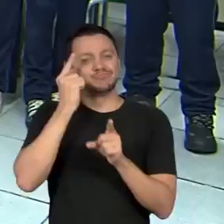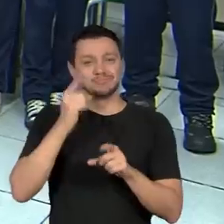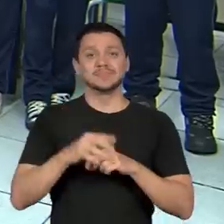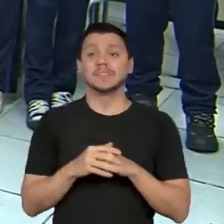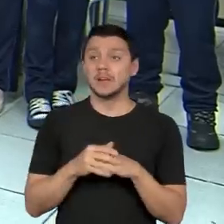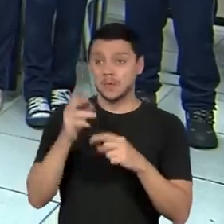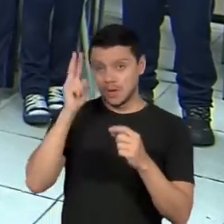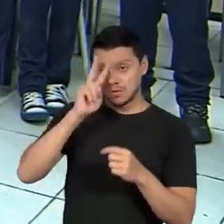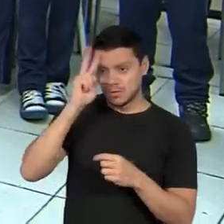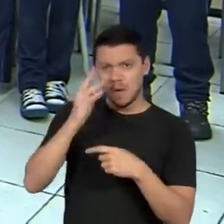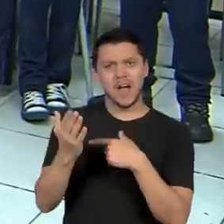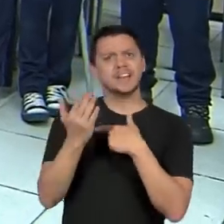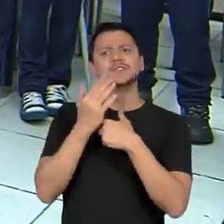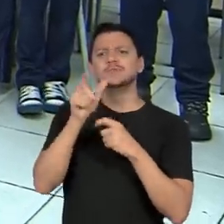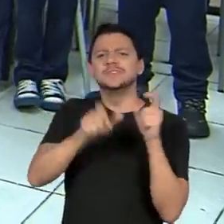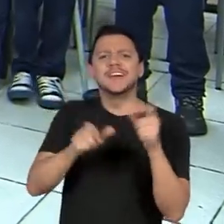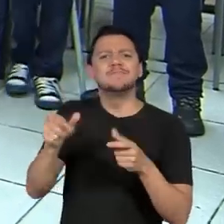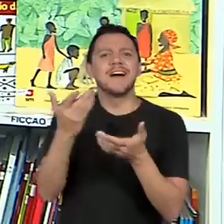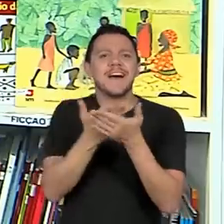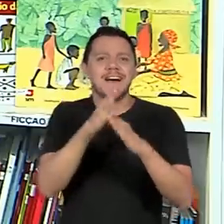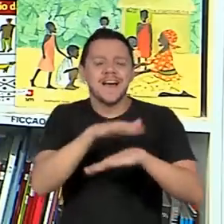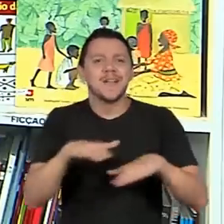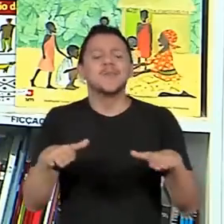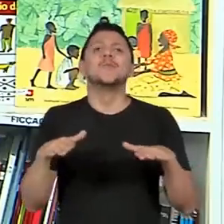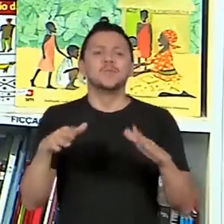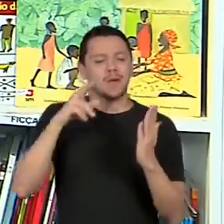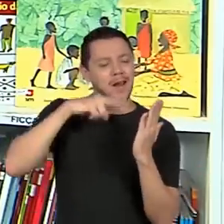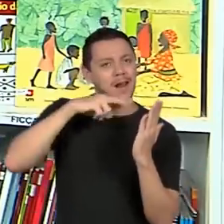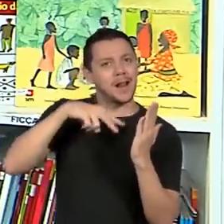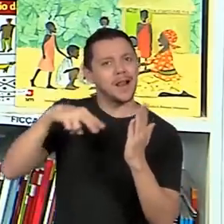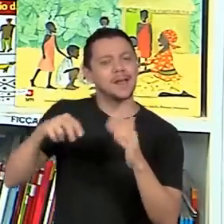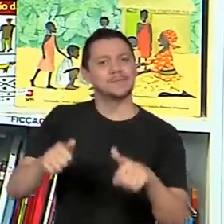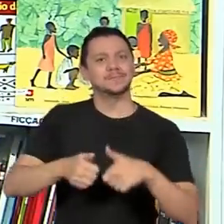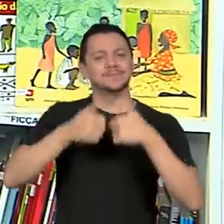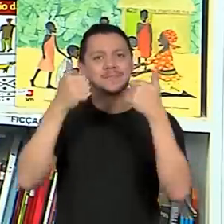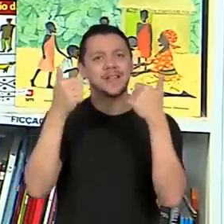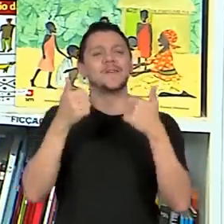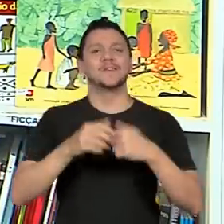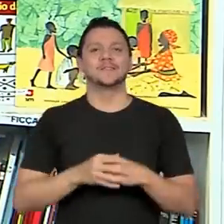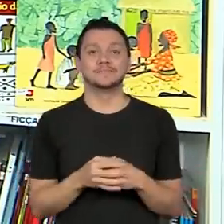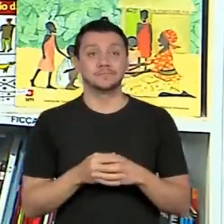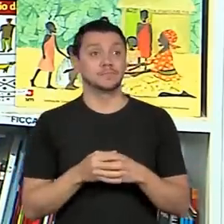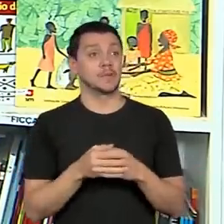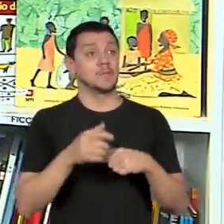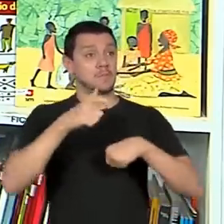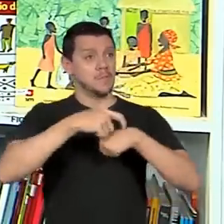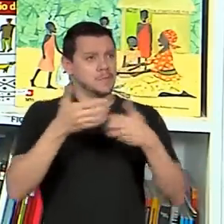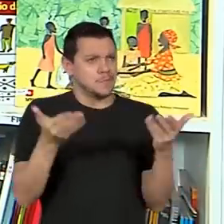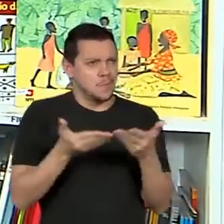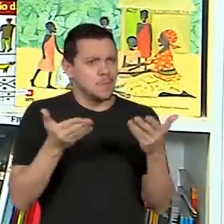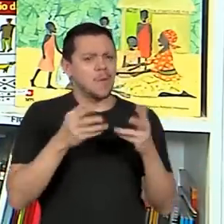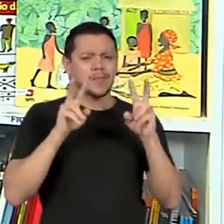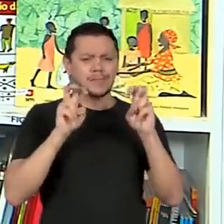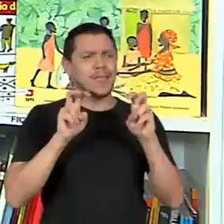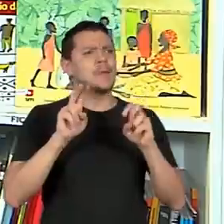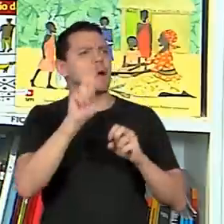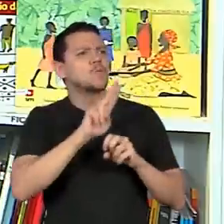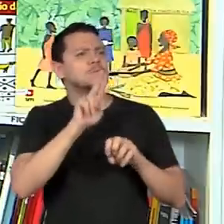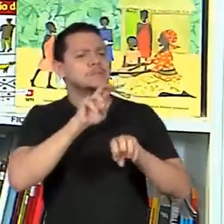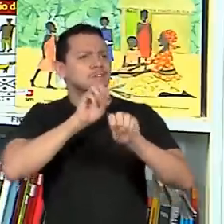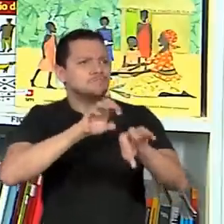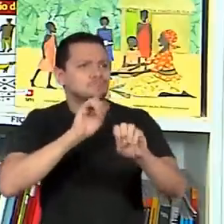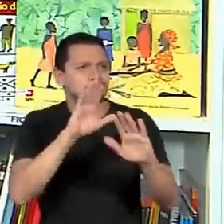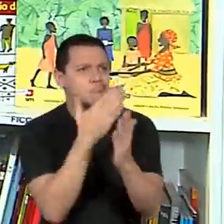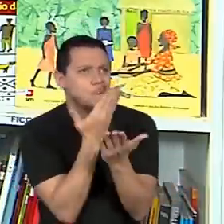pequenos leitores. E hoje em dia você traz essa temática para dentro da escola e ver a